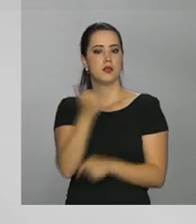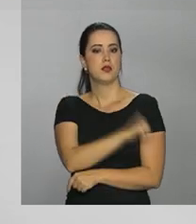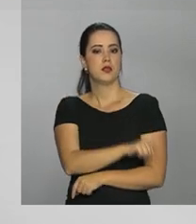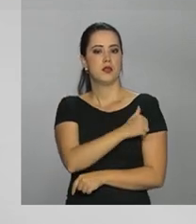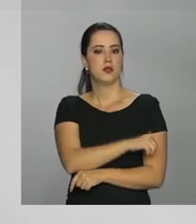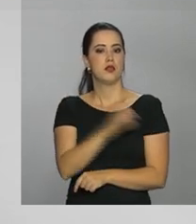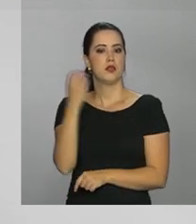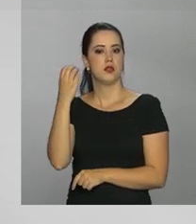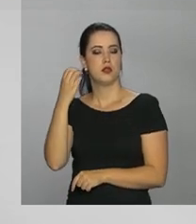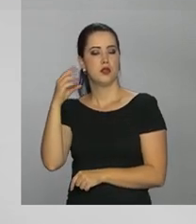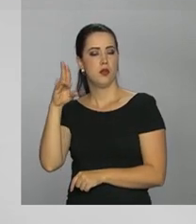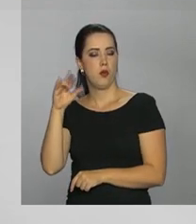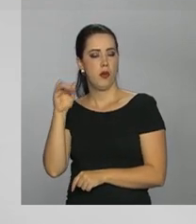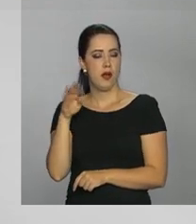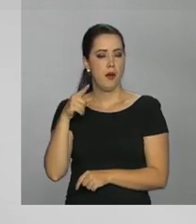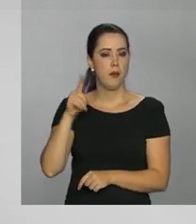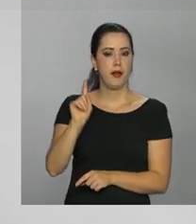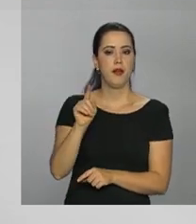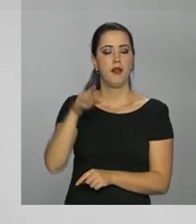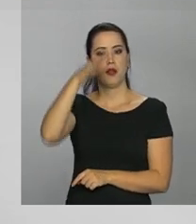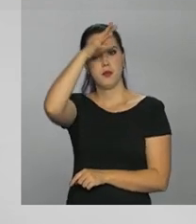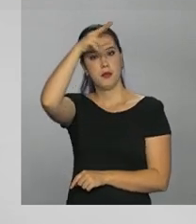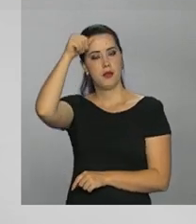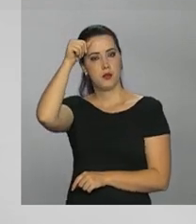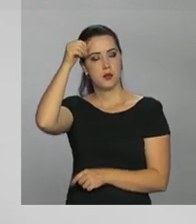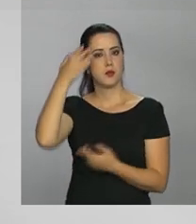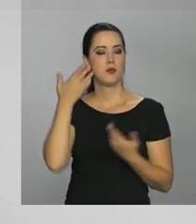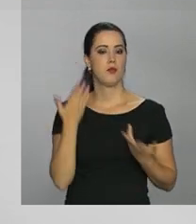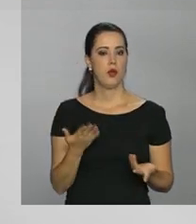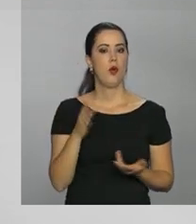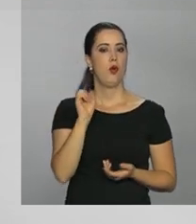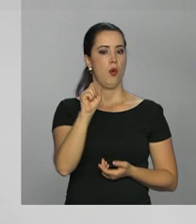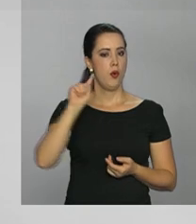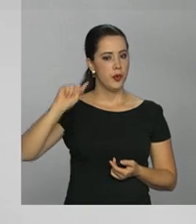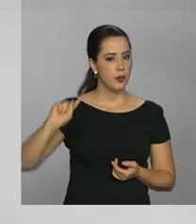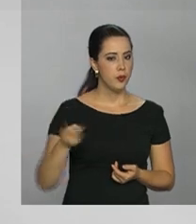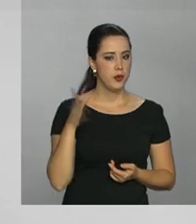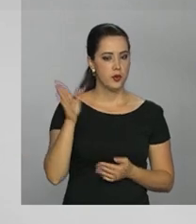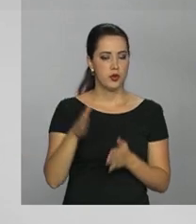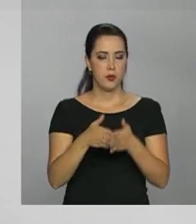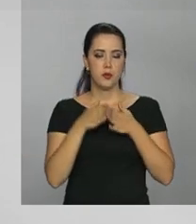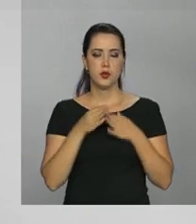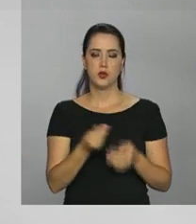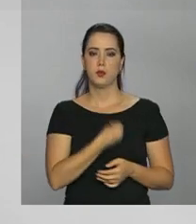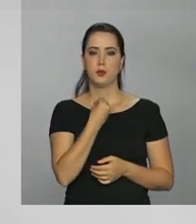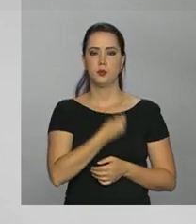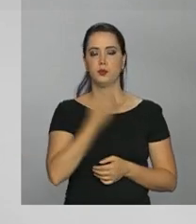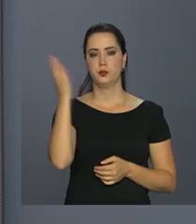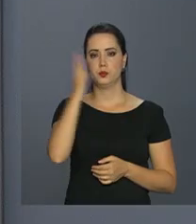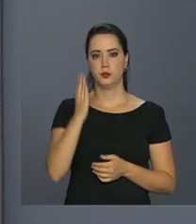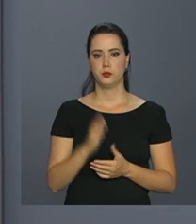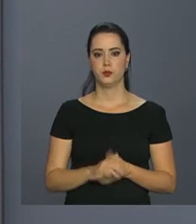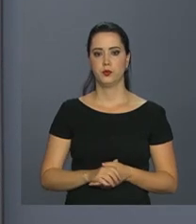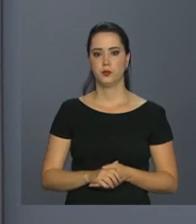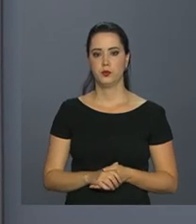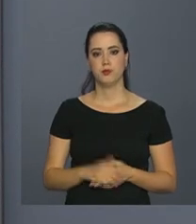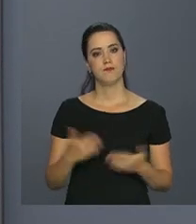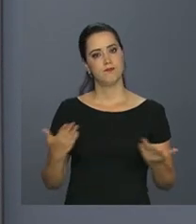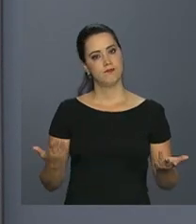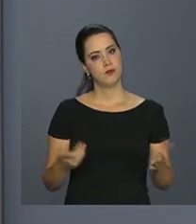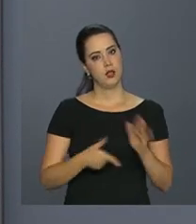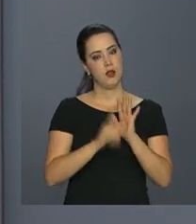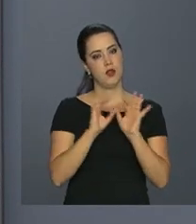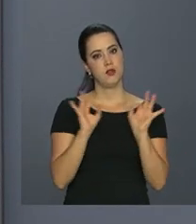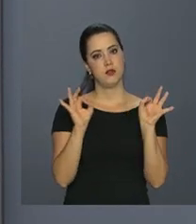e Manaus. E pelo menos oito mil venezuelanos solicitaram residência no Brasil. E